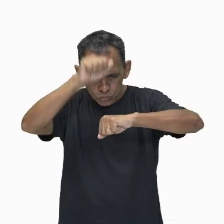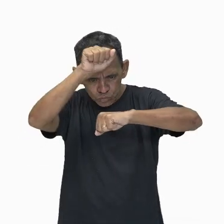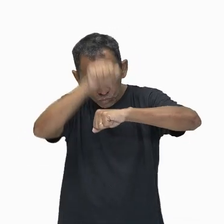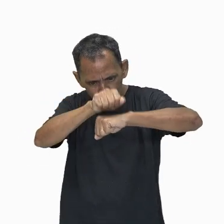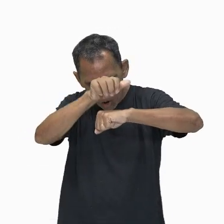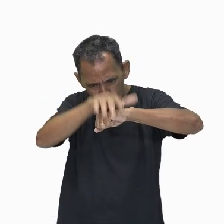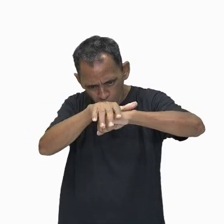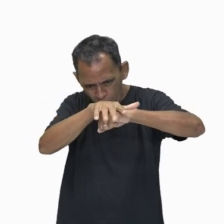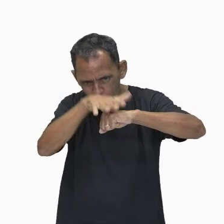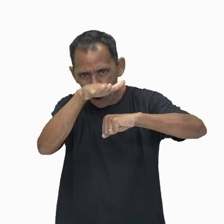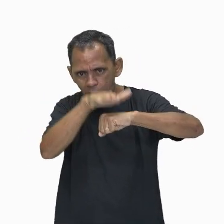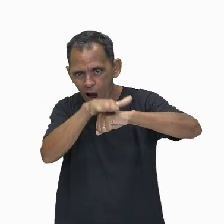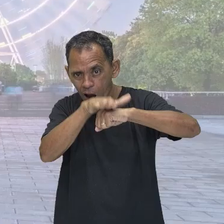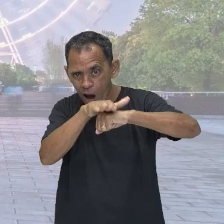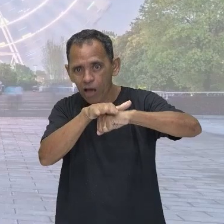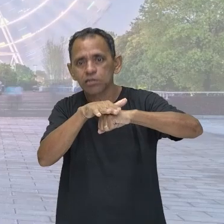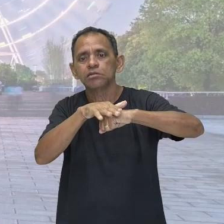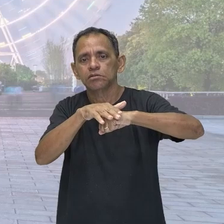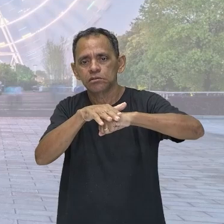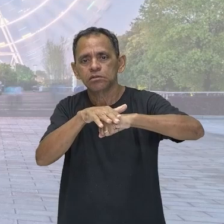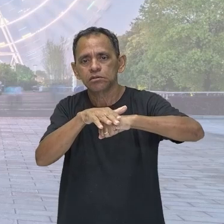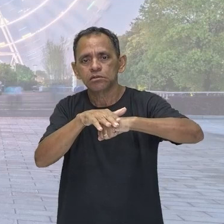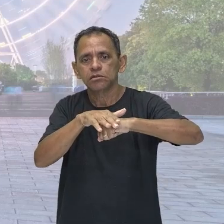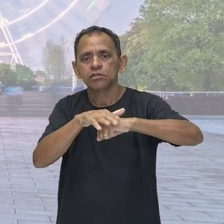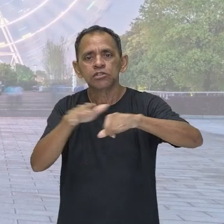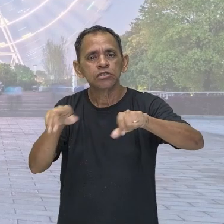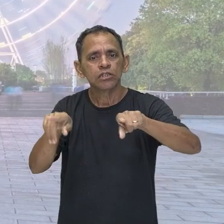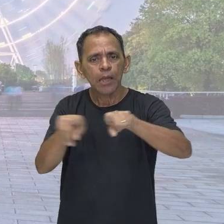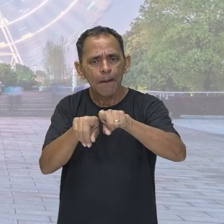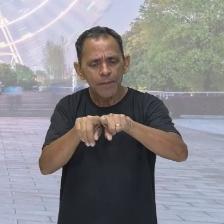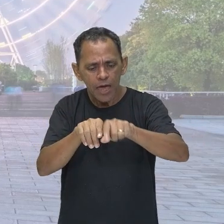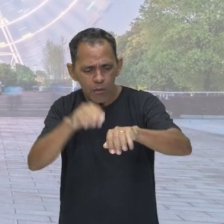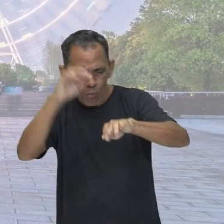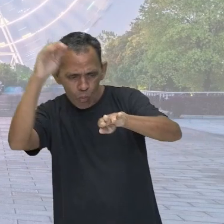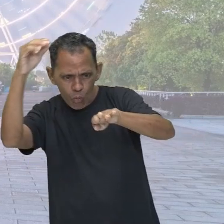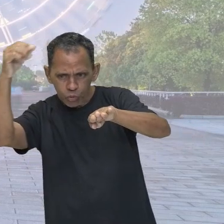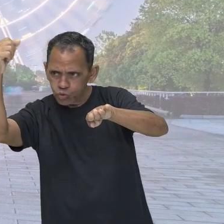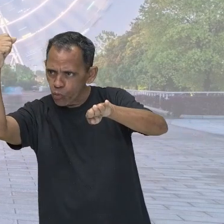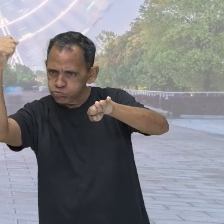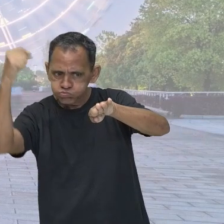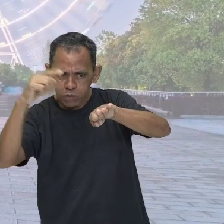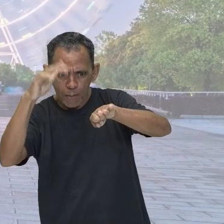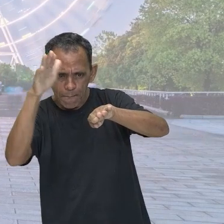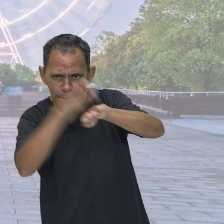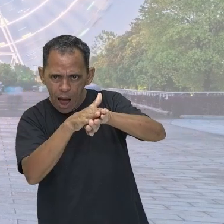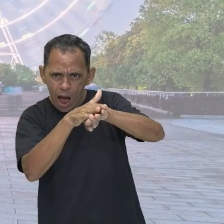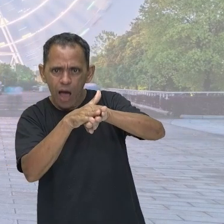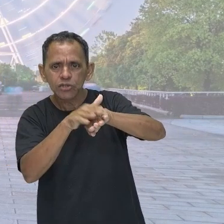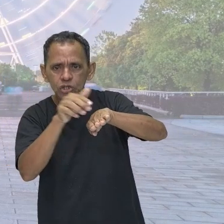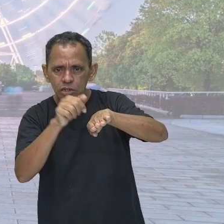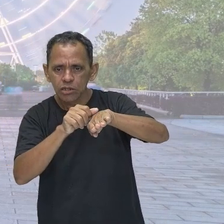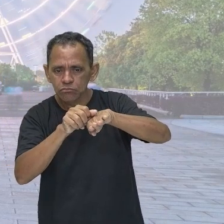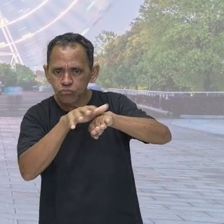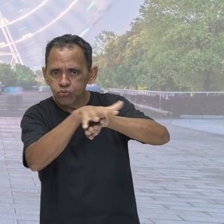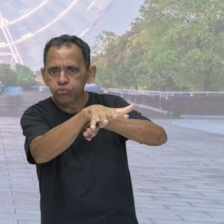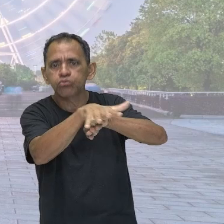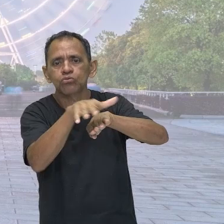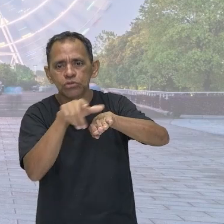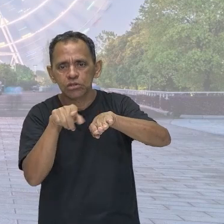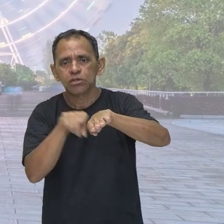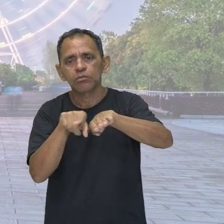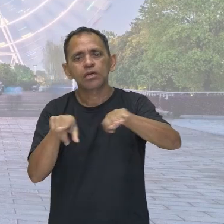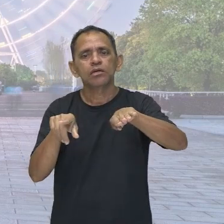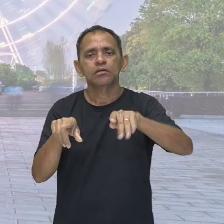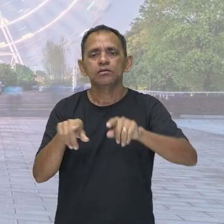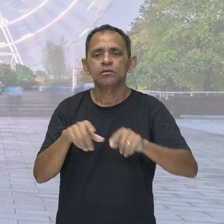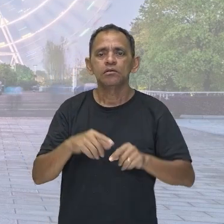energia heliotérmica, tá pessoal? Então, a energia solar que nós temos à grande disposição aqui é